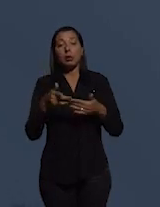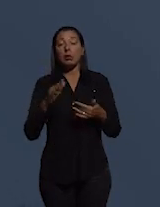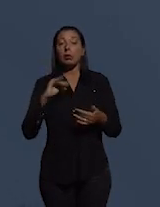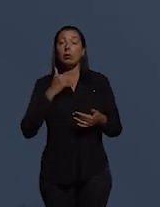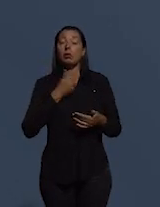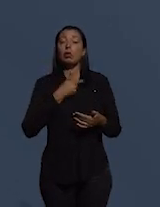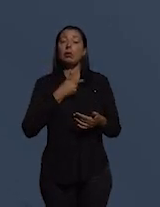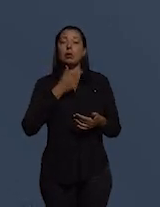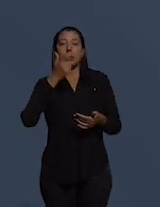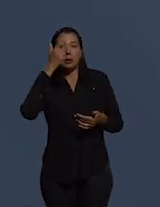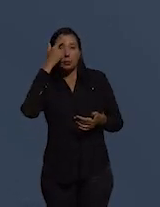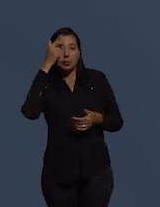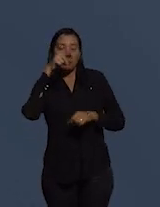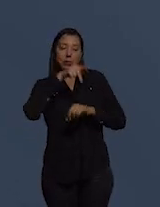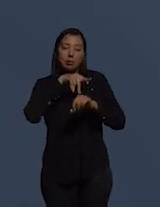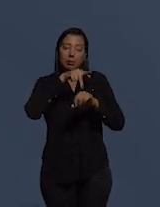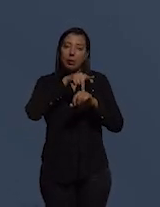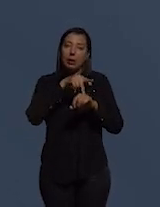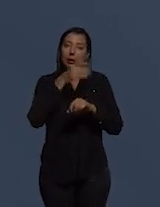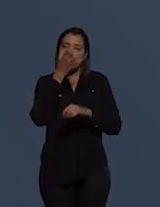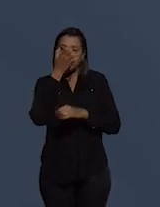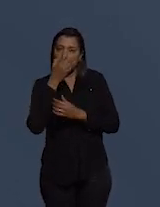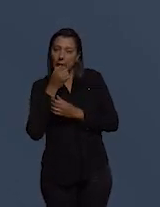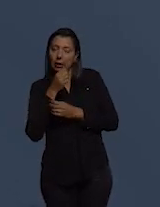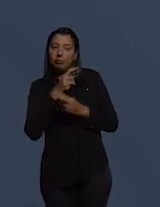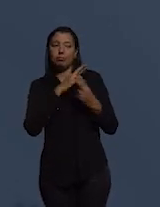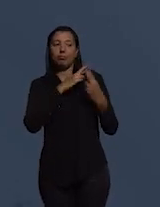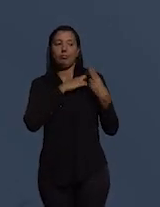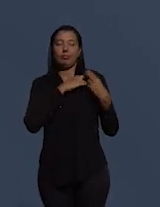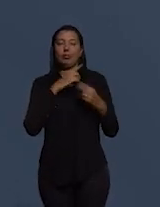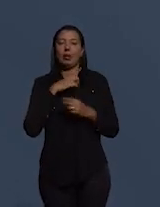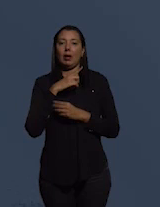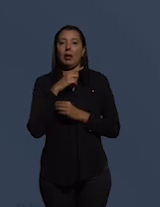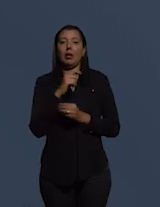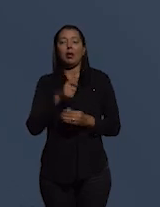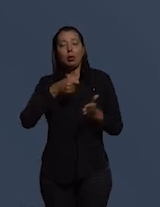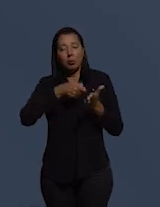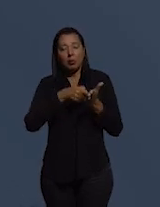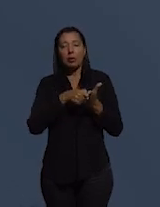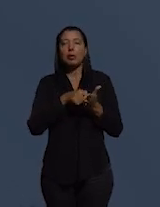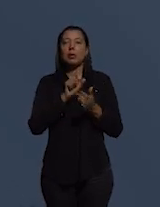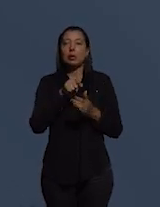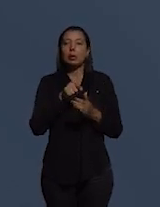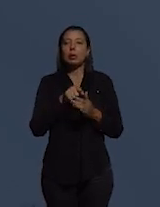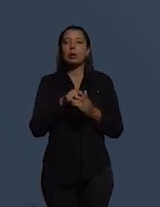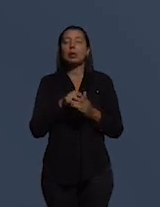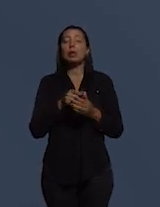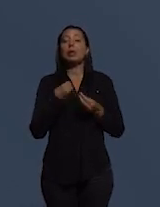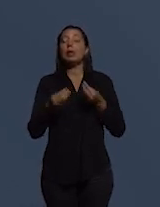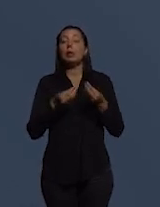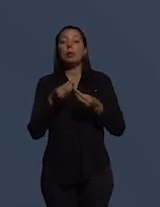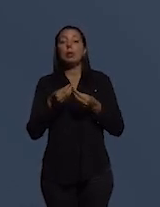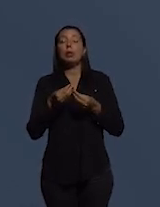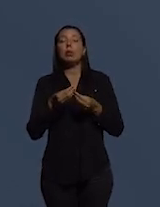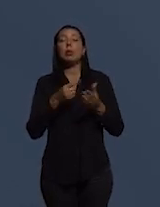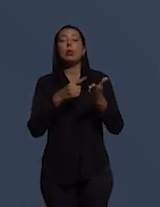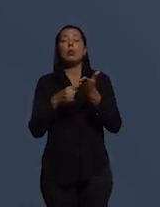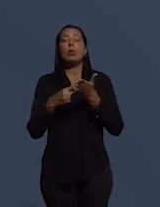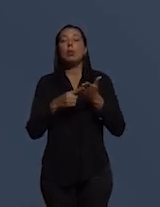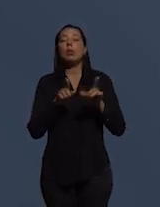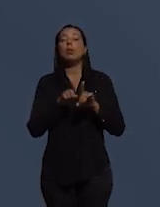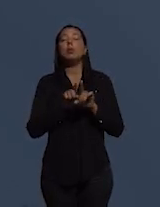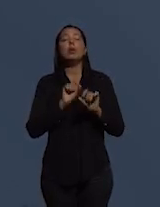que pensamos o país de forma séria e responsável temos uma obrigação muito grande e, de certa maneira, estamos cumprindo com